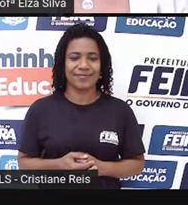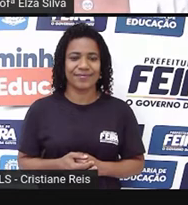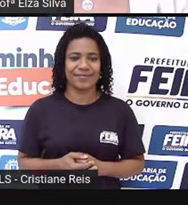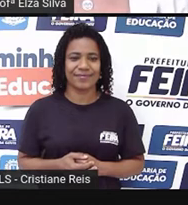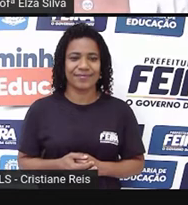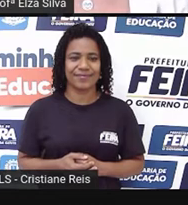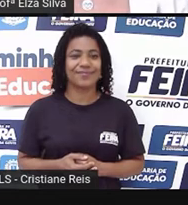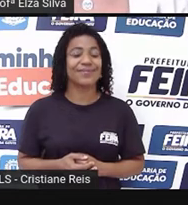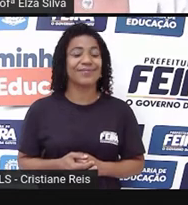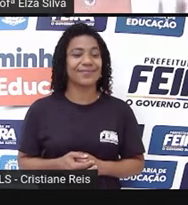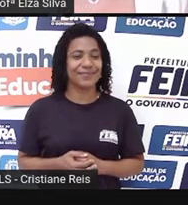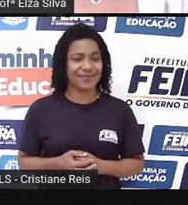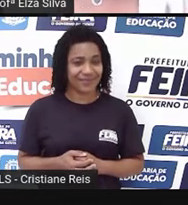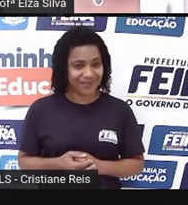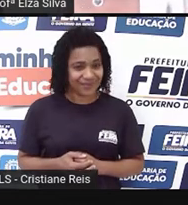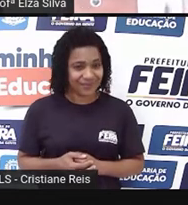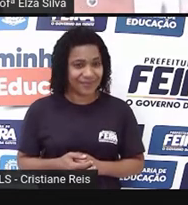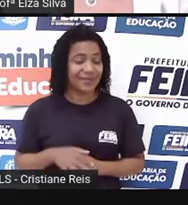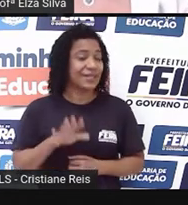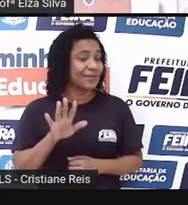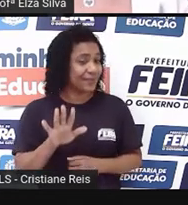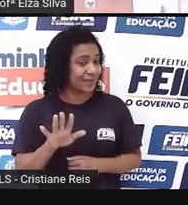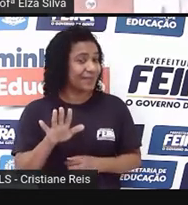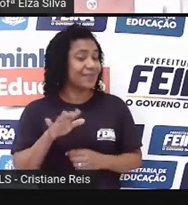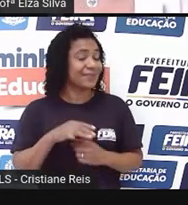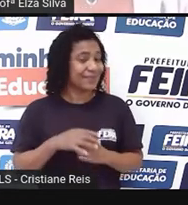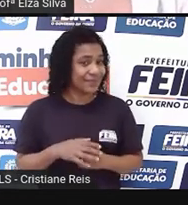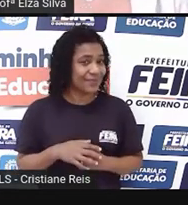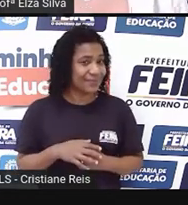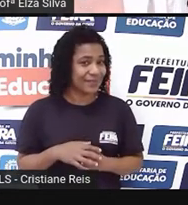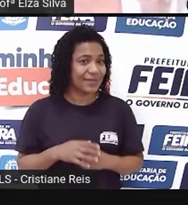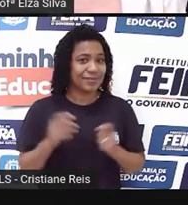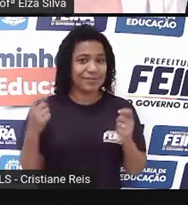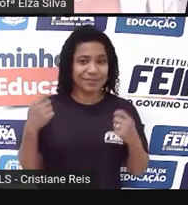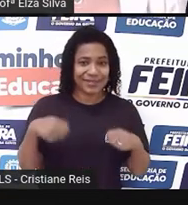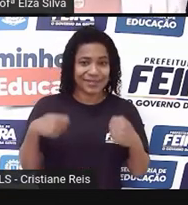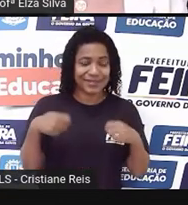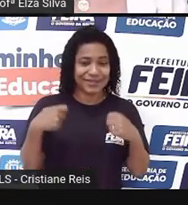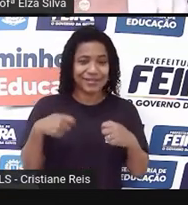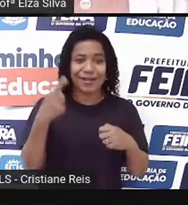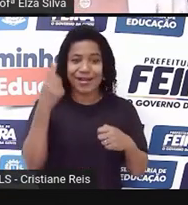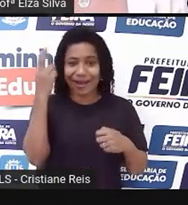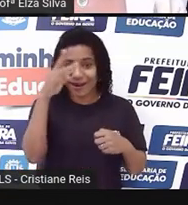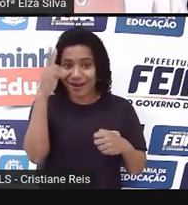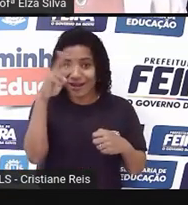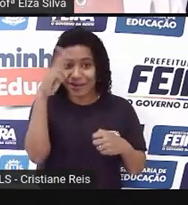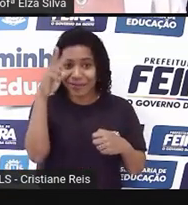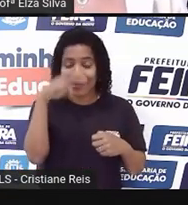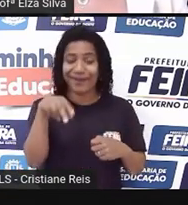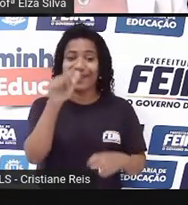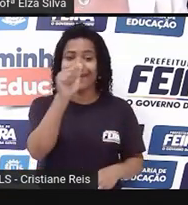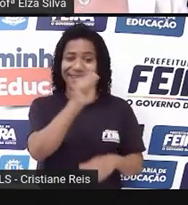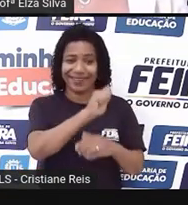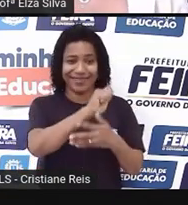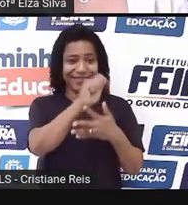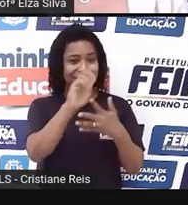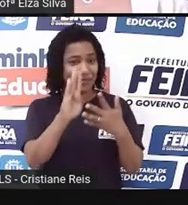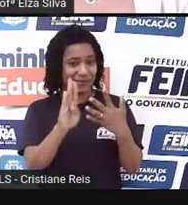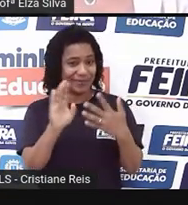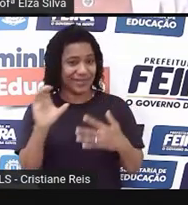-r Mas, é claro que a gente precisa revisar o som do logo também. Não é verdade?